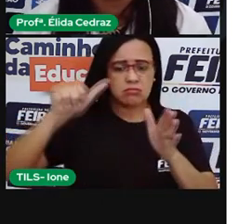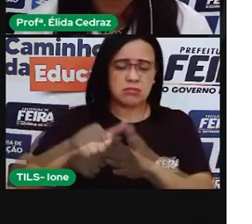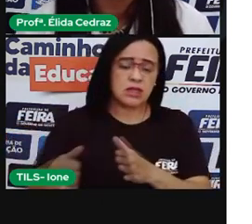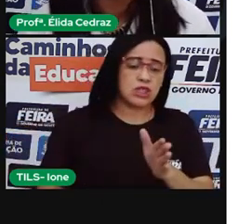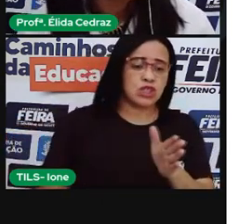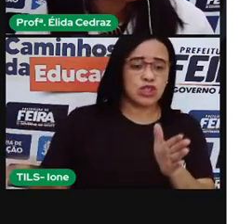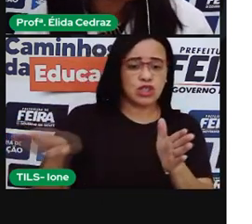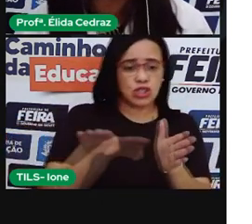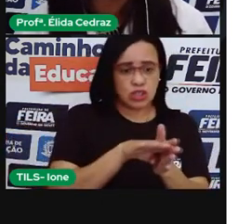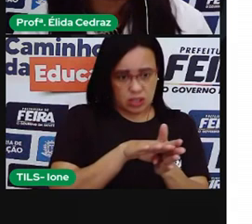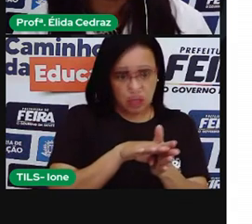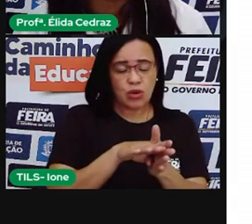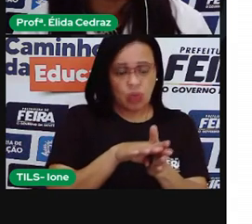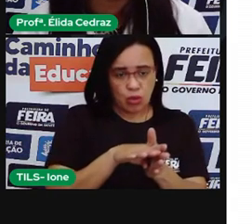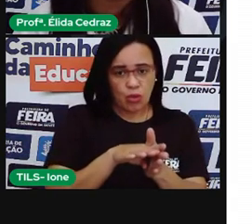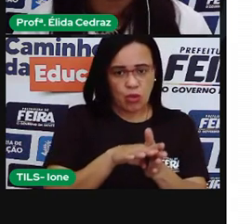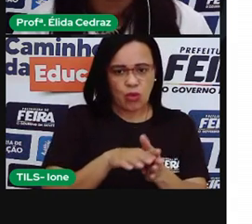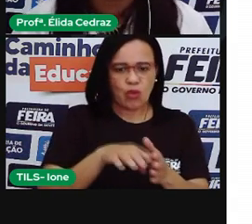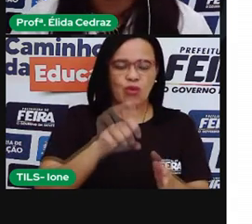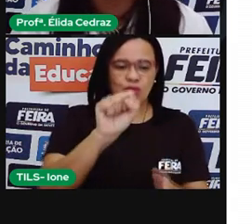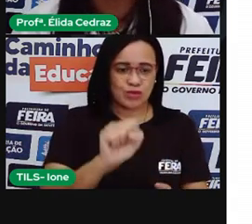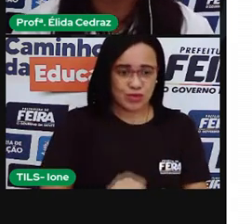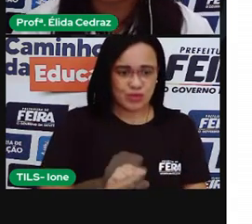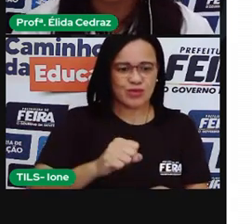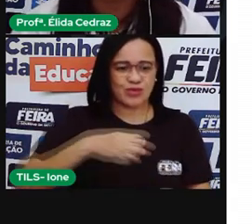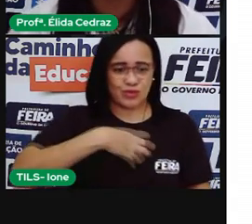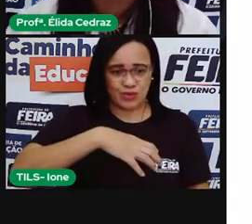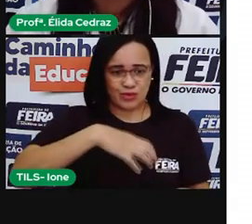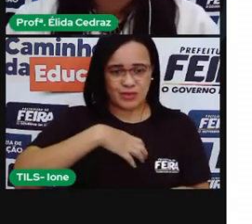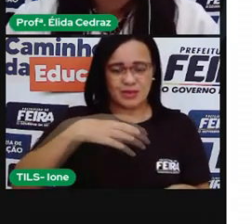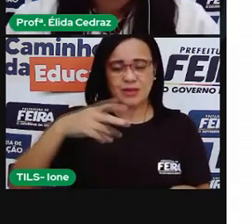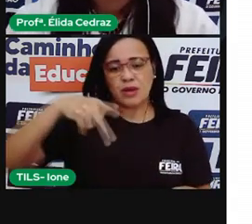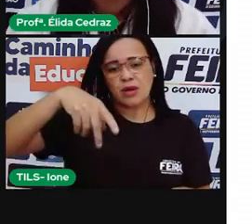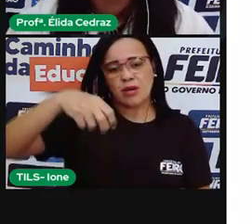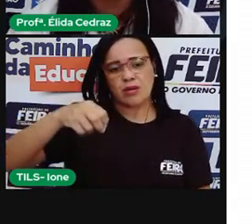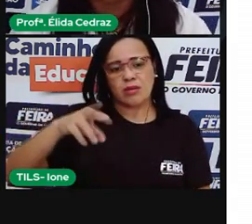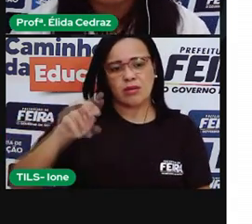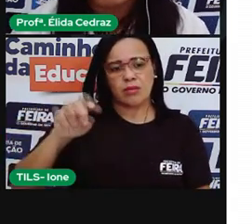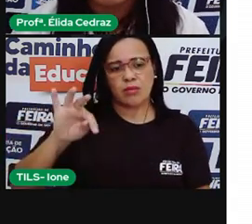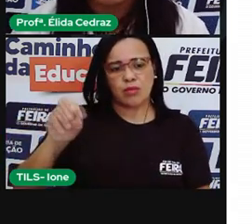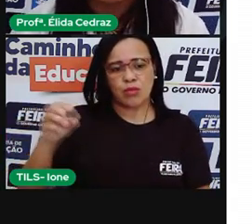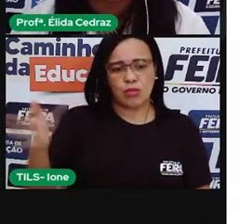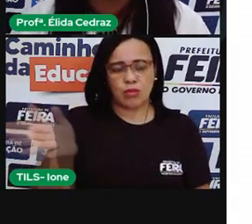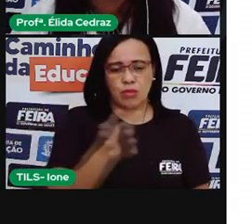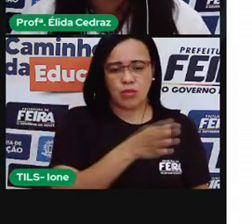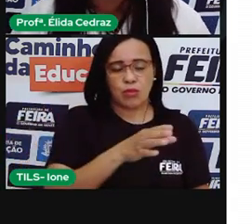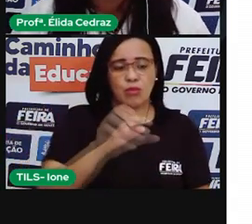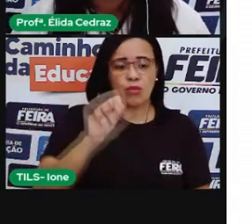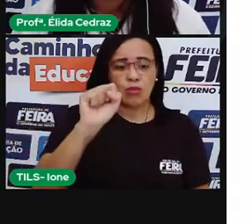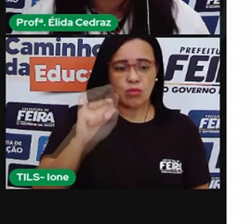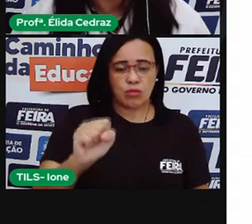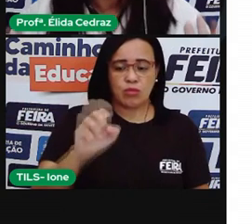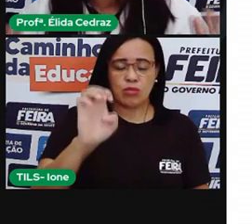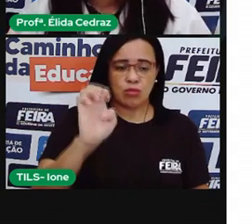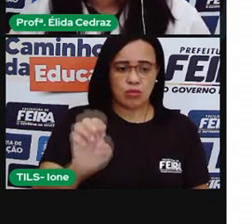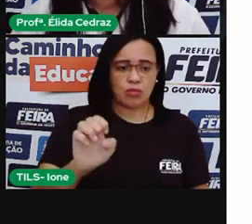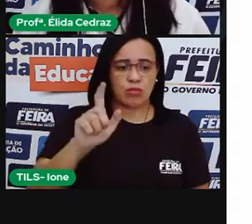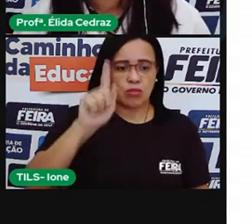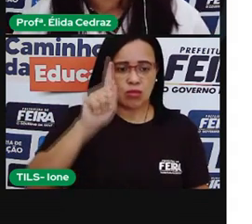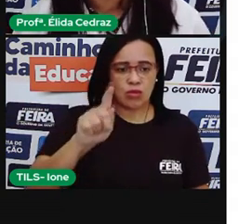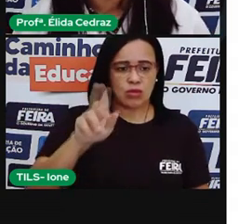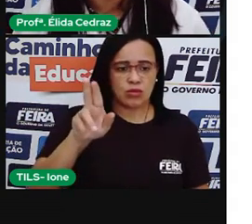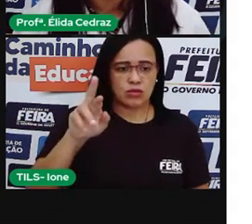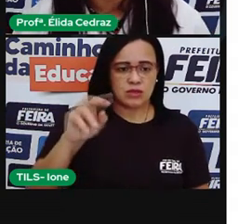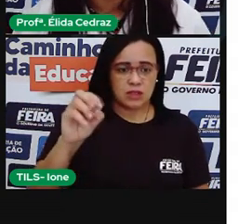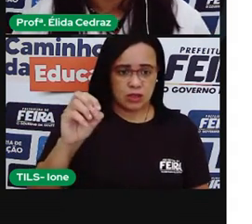Porto Seguro, aqui no sul da Bahia, eles acharam que a terra era uma ilha e deram o nome de Ilha